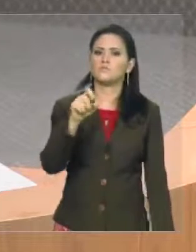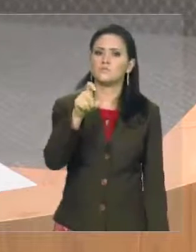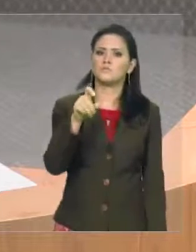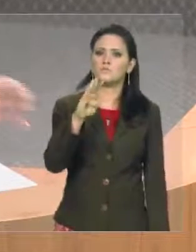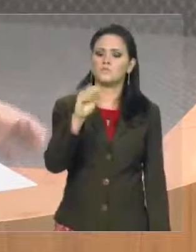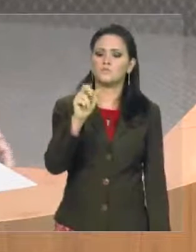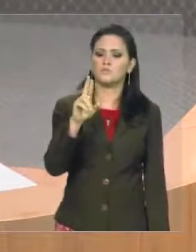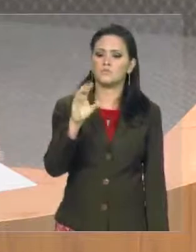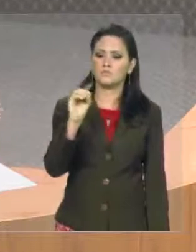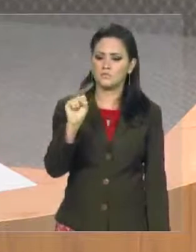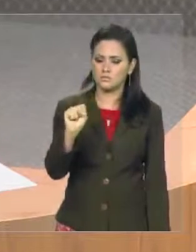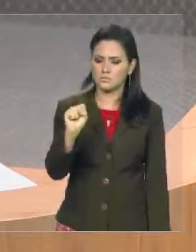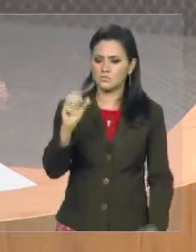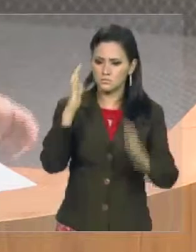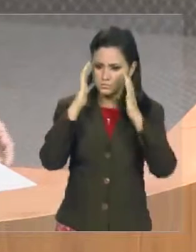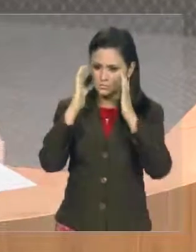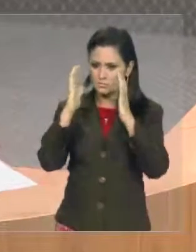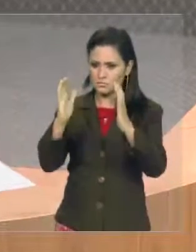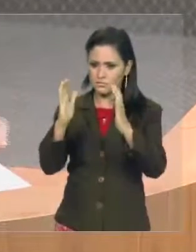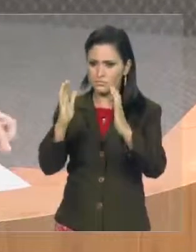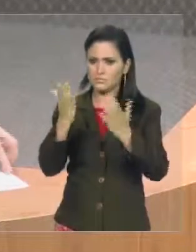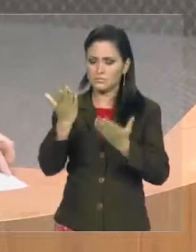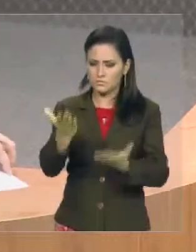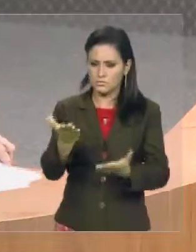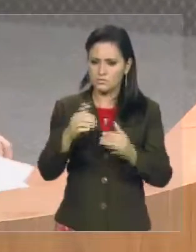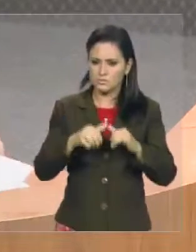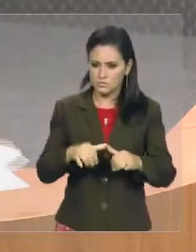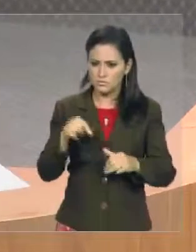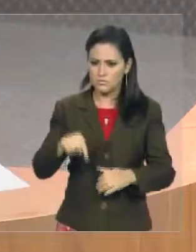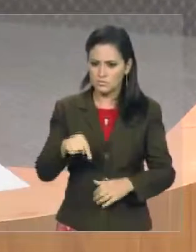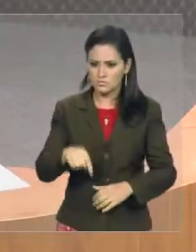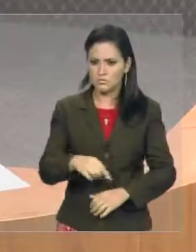A todos vocês, o meu respeito por permanecer nesta casa.